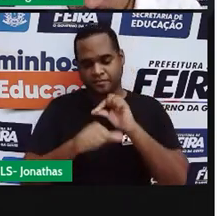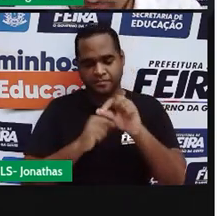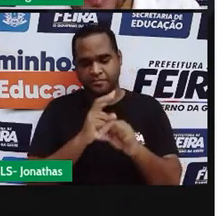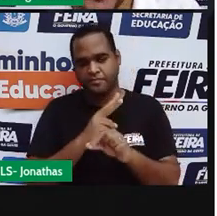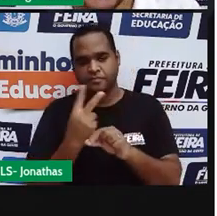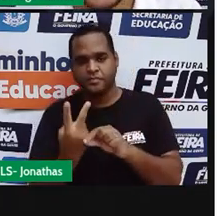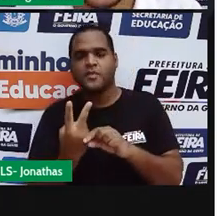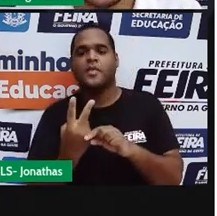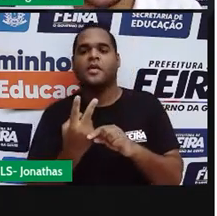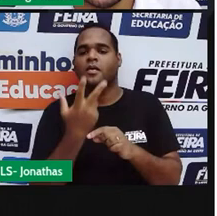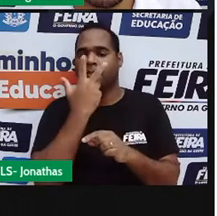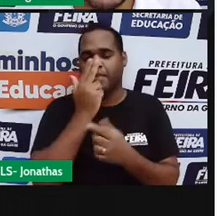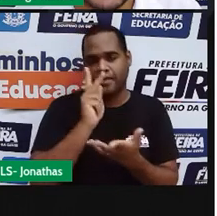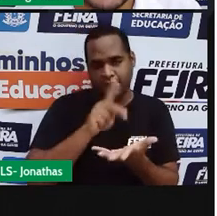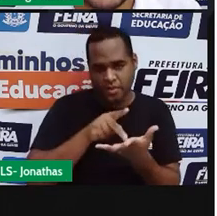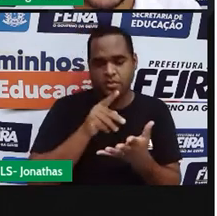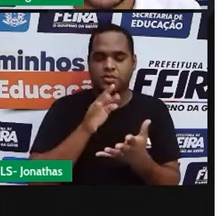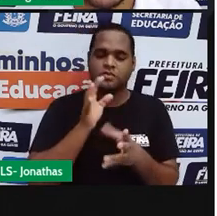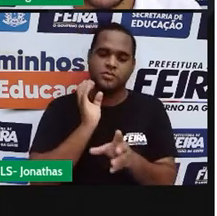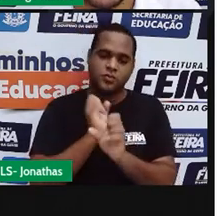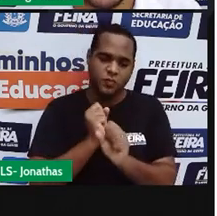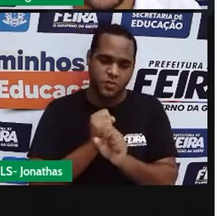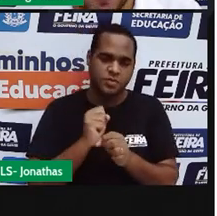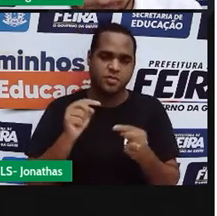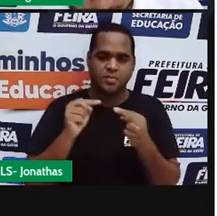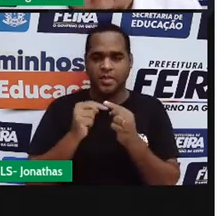na verdade vai ser somar